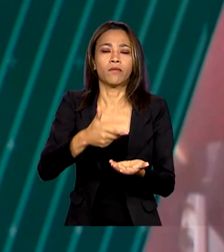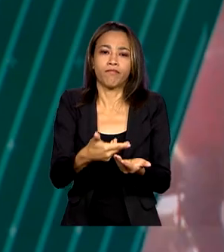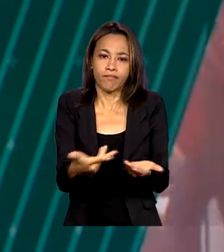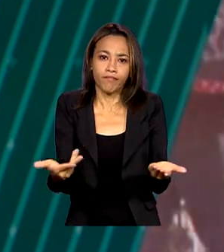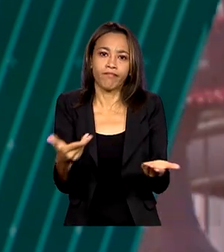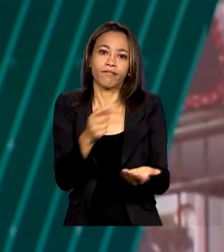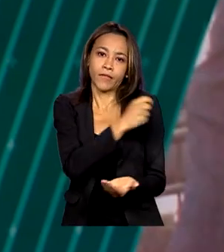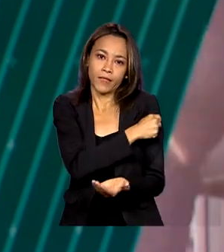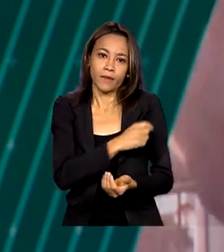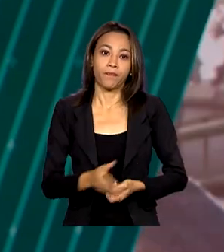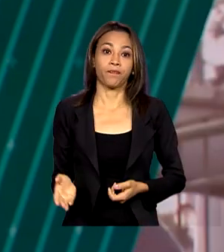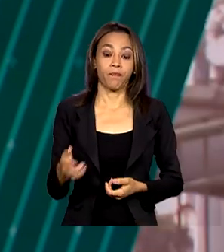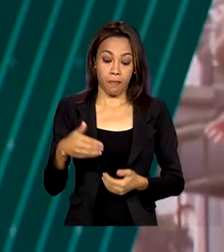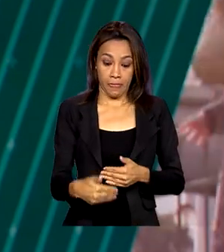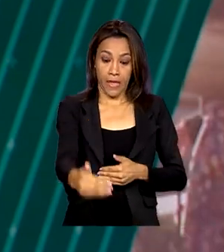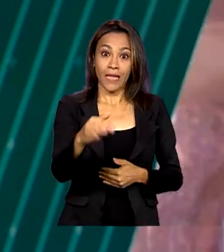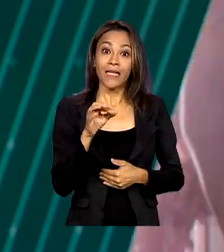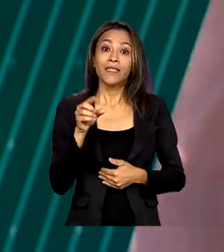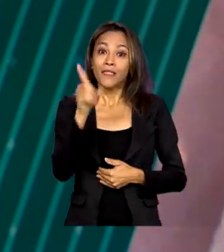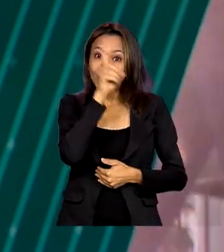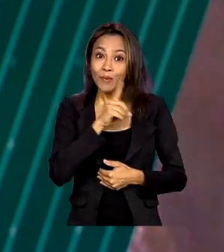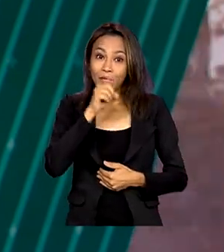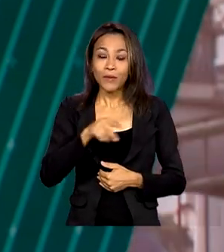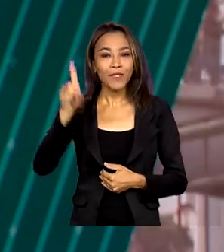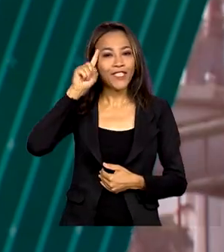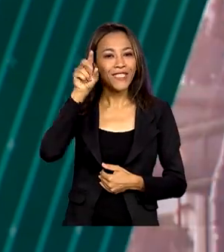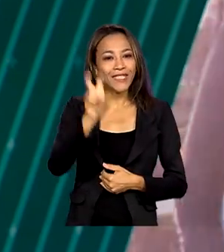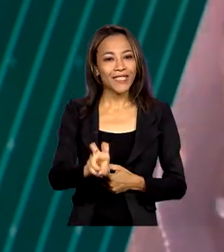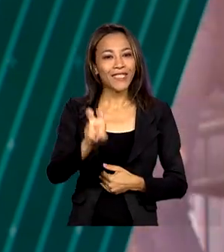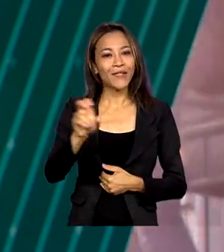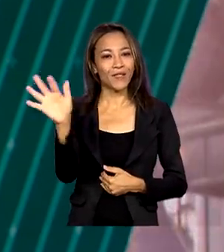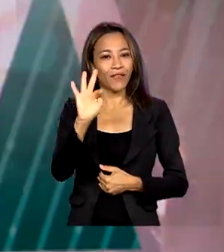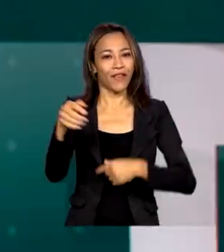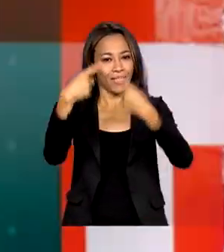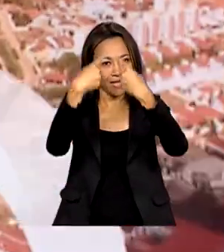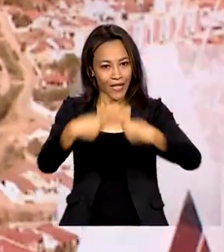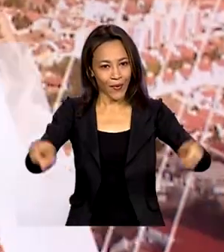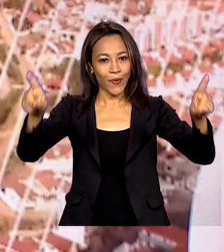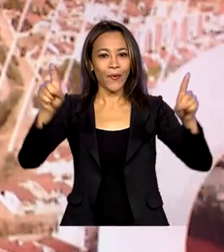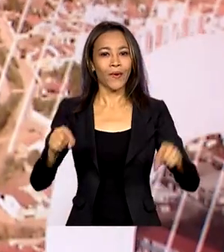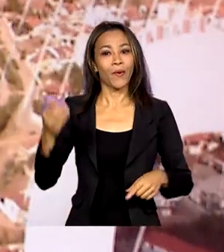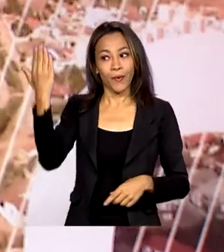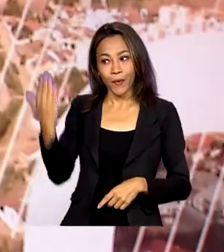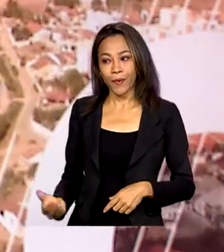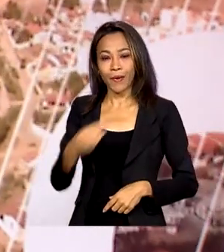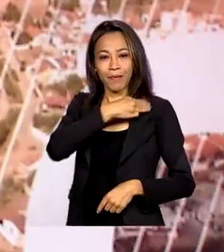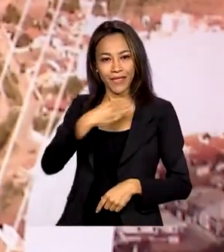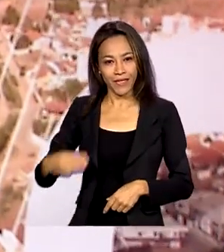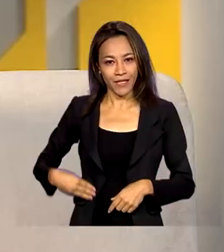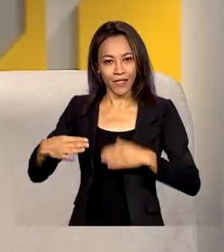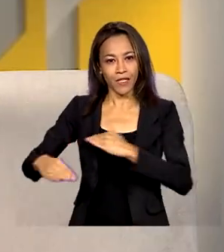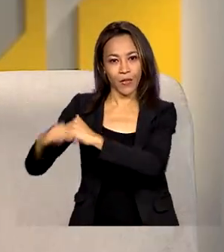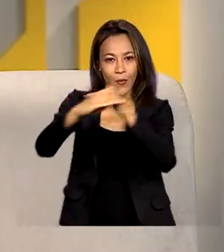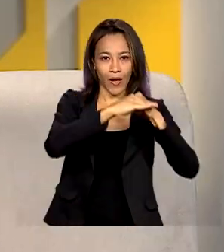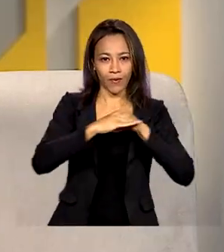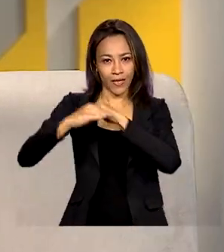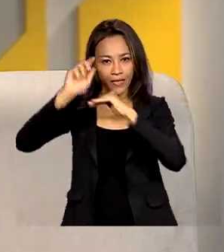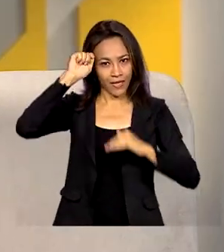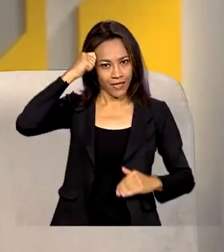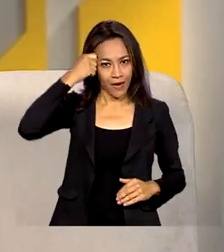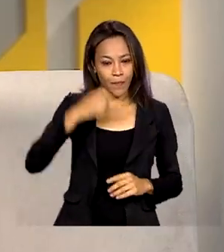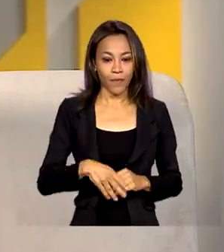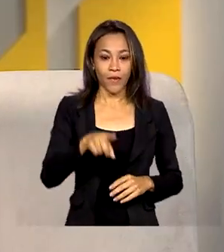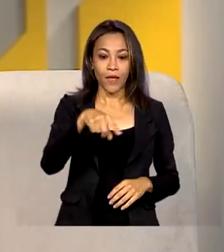em Pauta reestreia neste domingo, 5 de fevereiro, com a ministra da Igualdade Racial, Aniele Franco. Eu acho que o